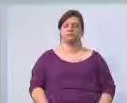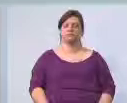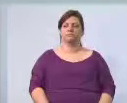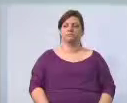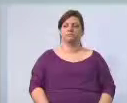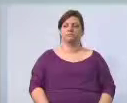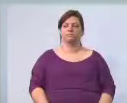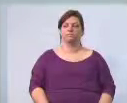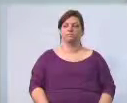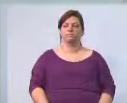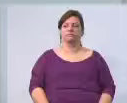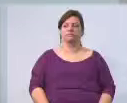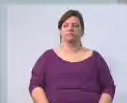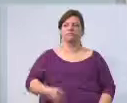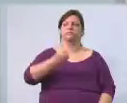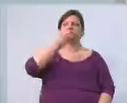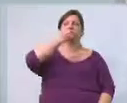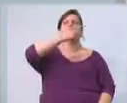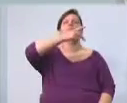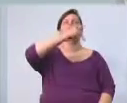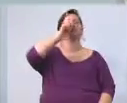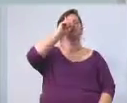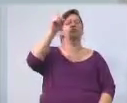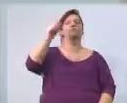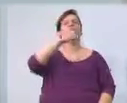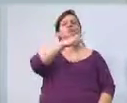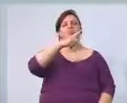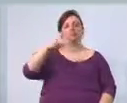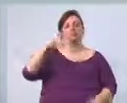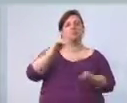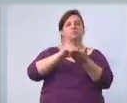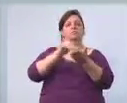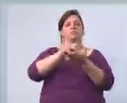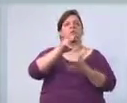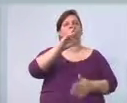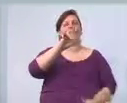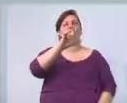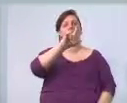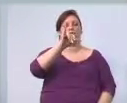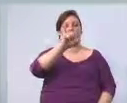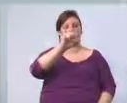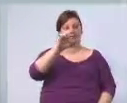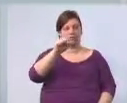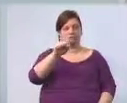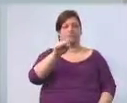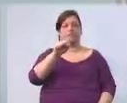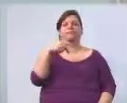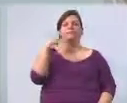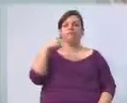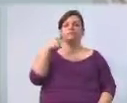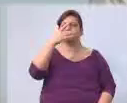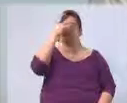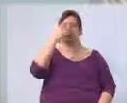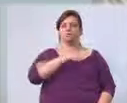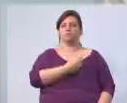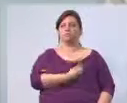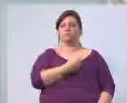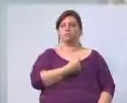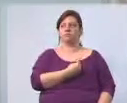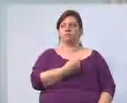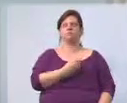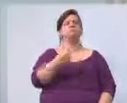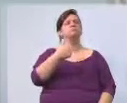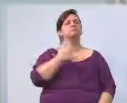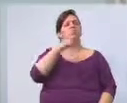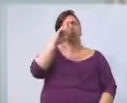Bom dia, presidente, senhor secretário Ulisses, vereadores, público presente. A